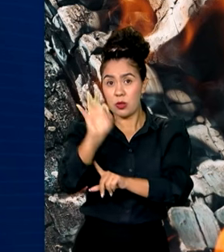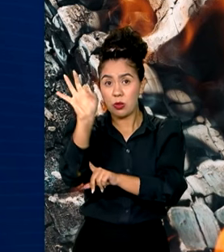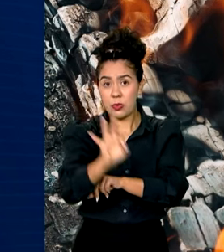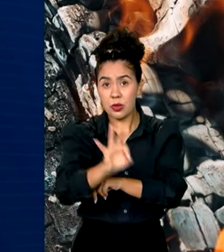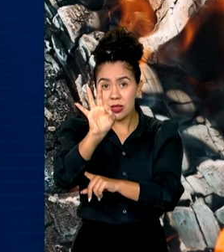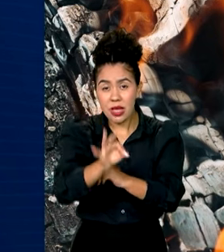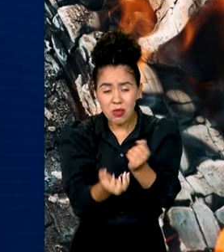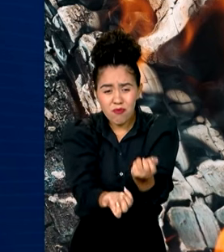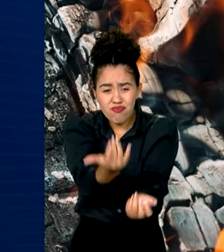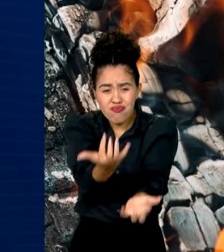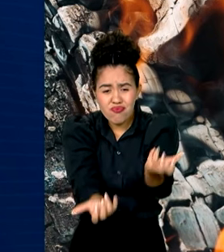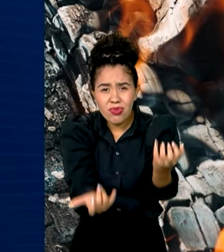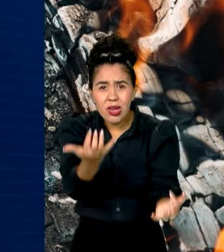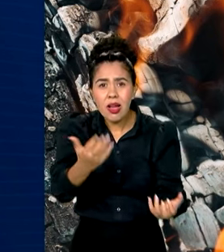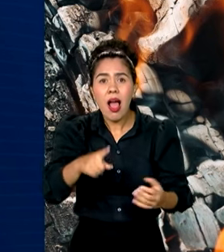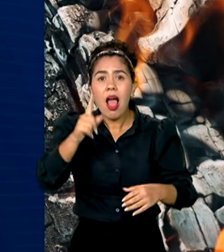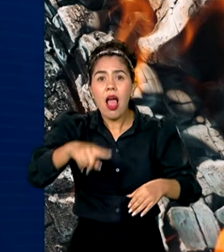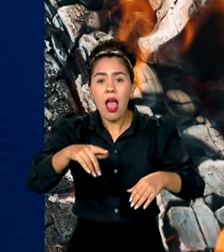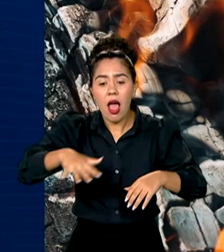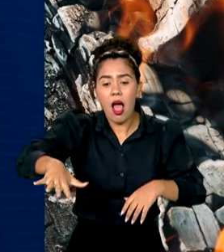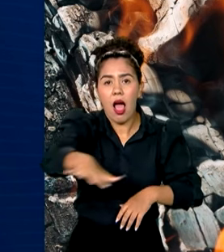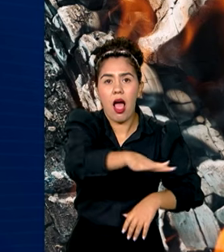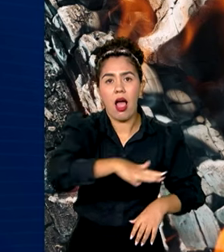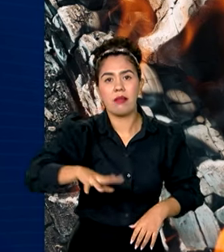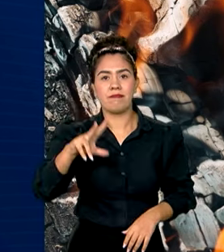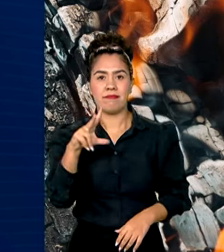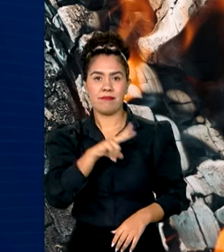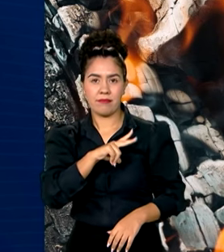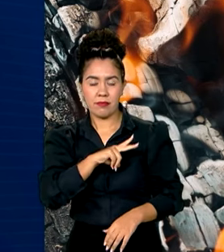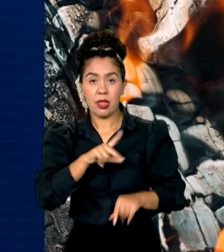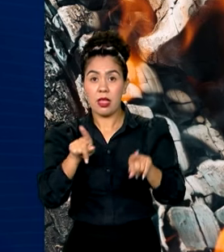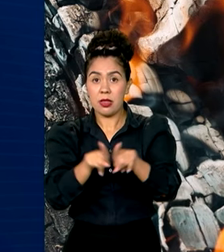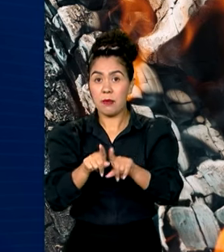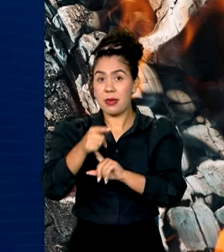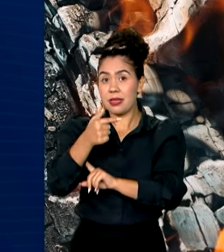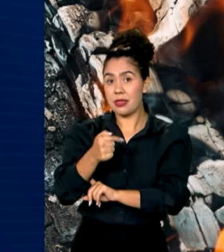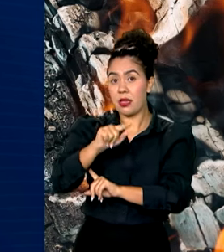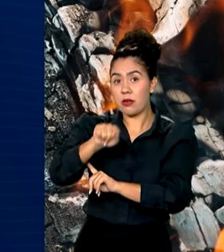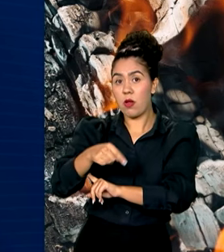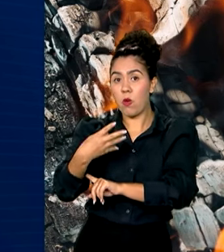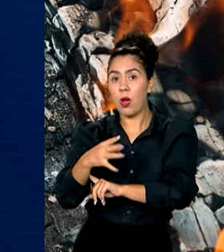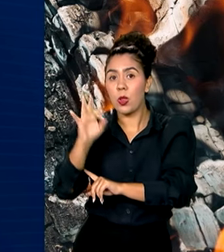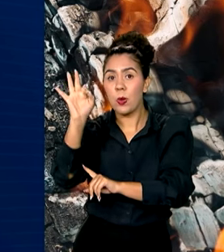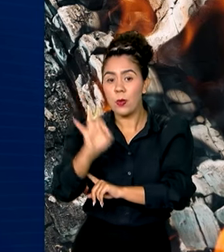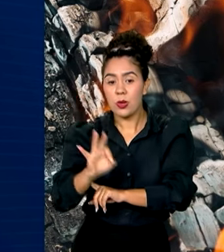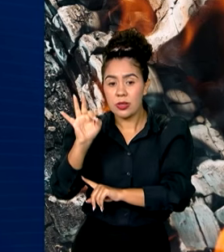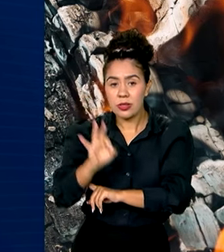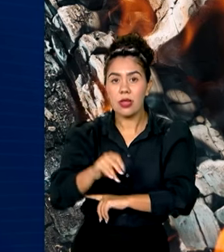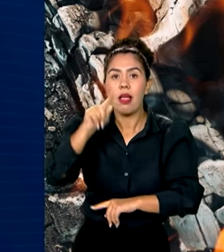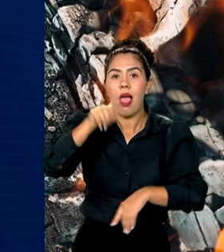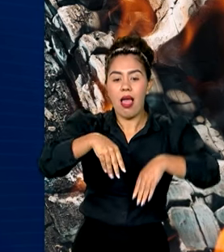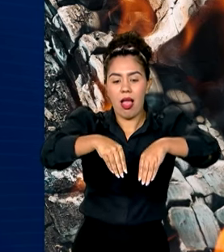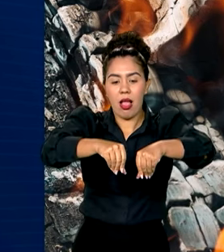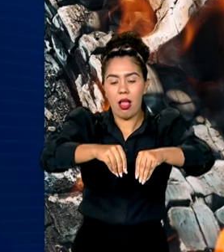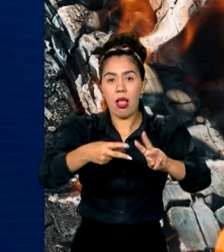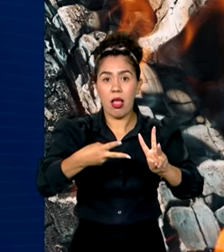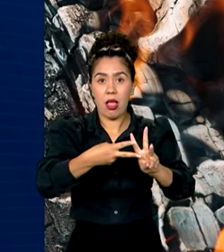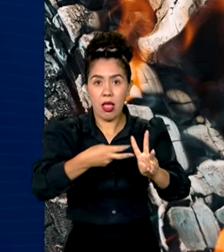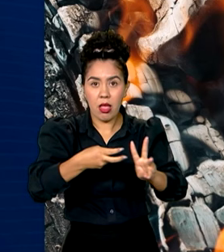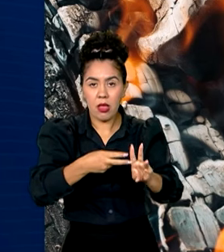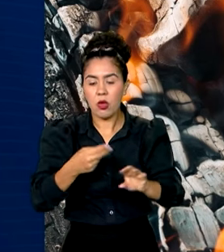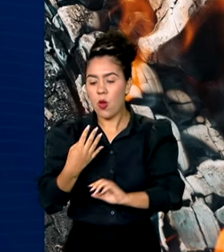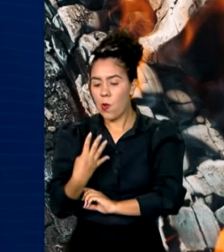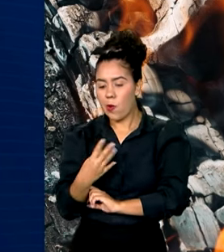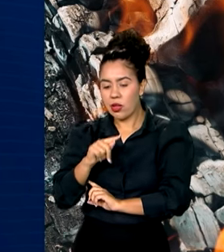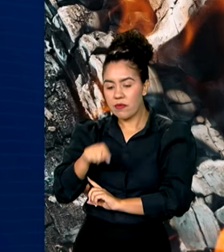queimadas são em áreas privadas, 7,4% em terras indígenas, 4